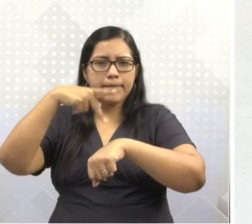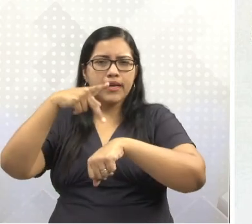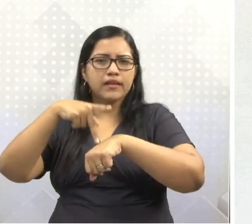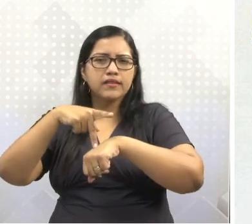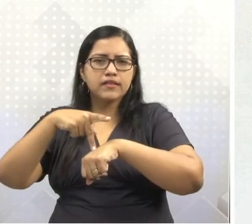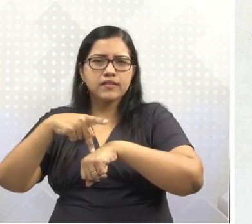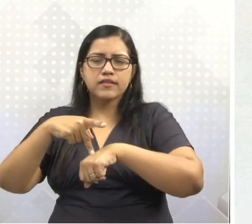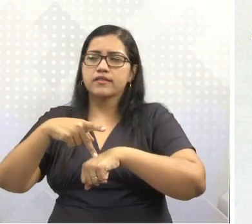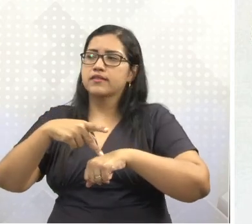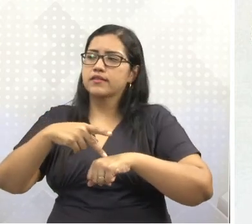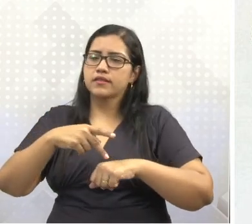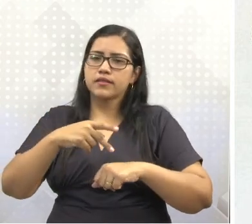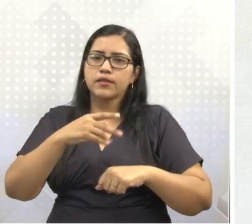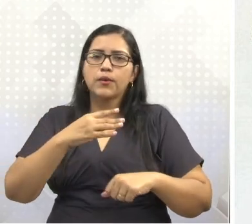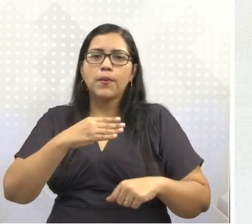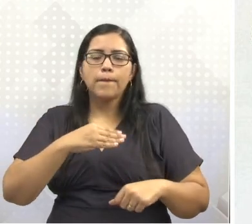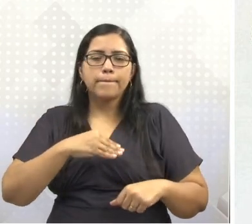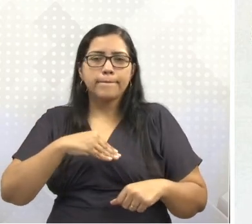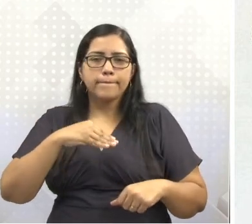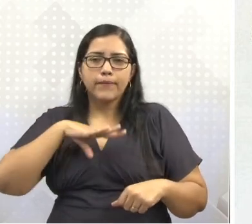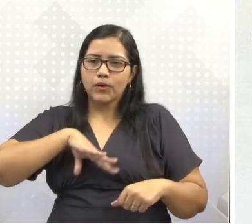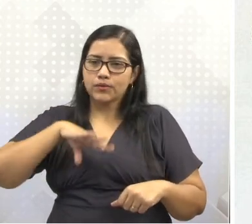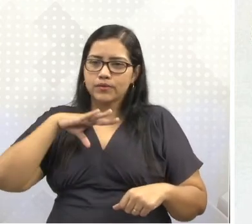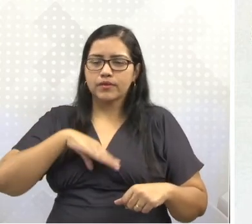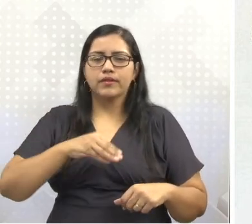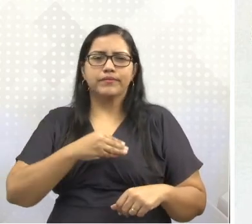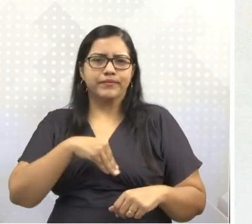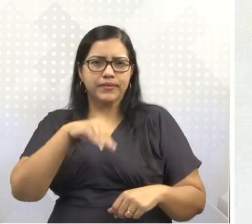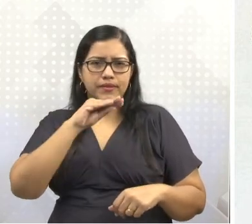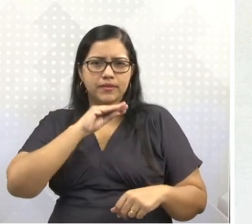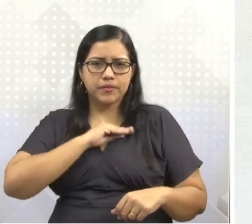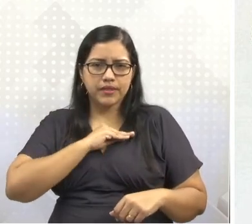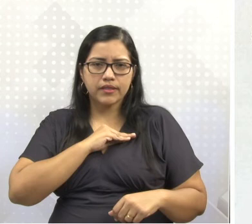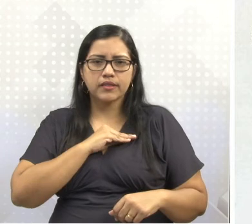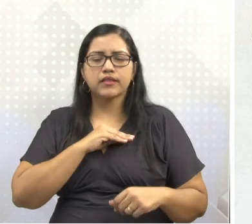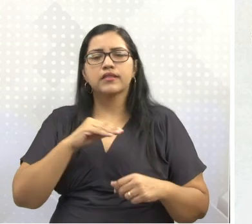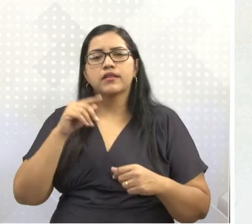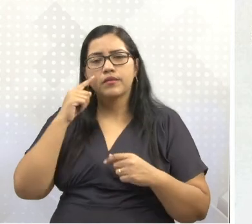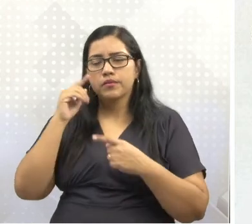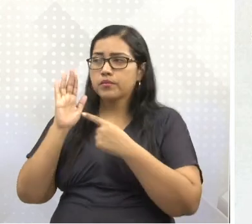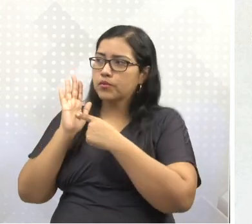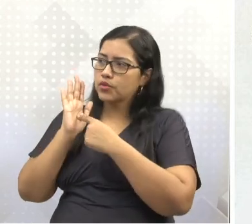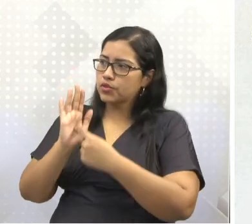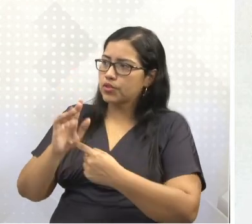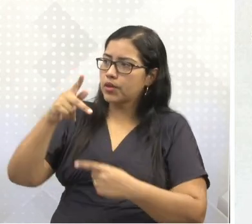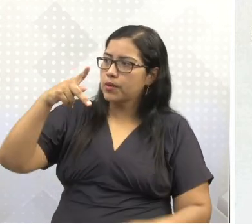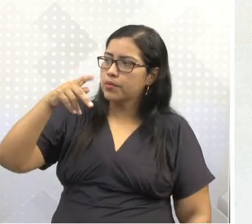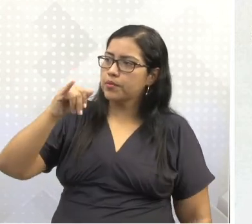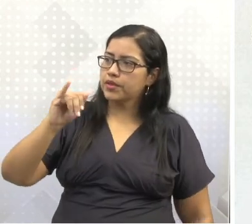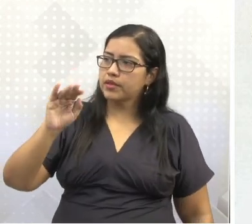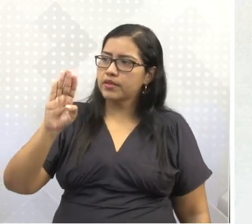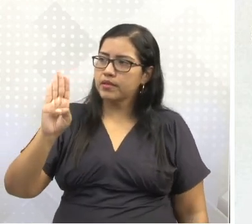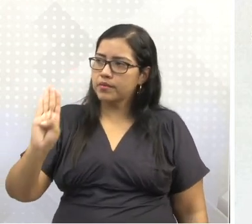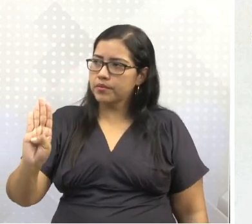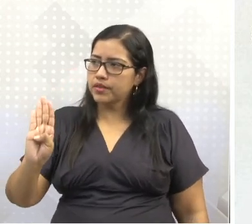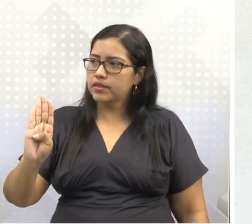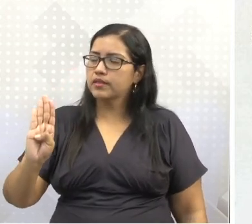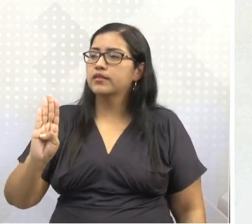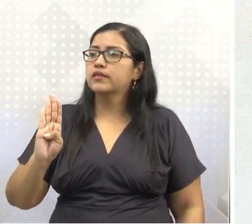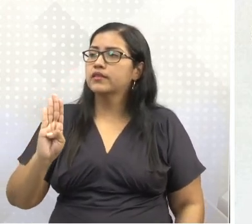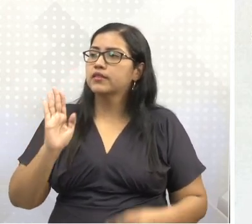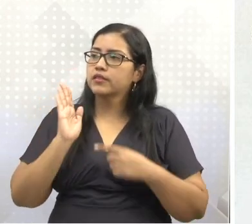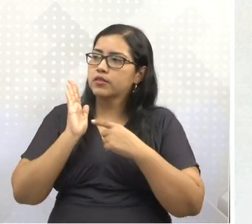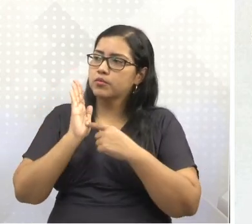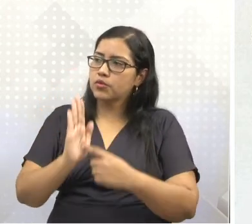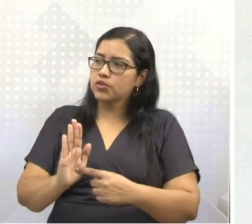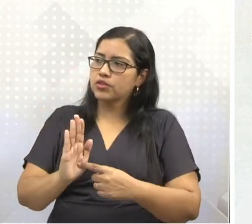como no caso Portugal e Espanha. Vemos aqui o PIB per capita da Espanha. As áreas